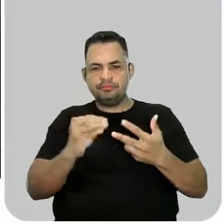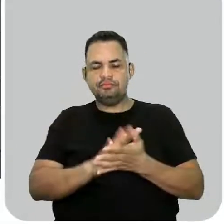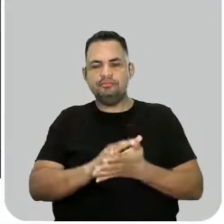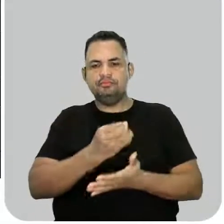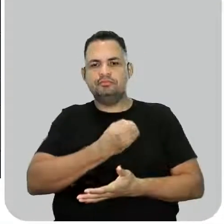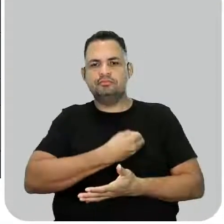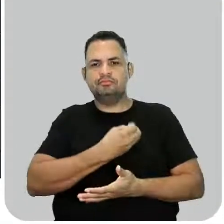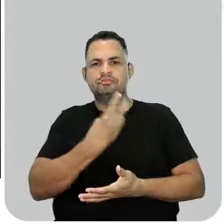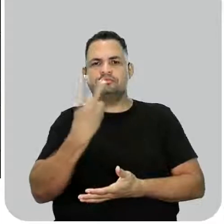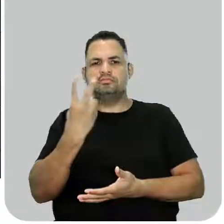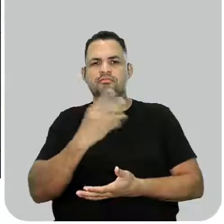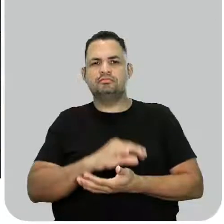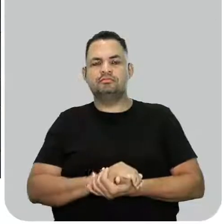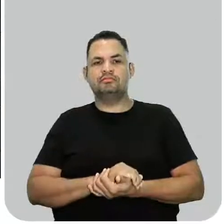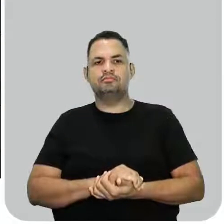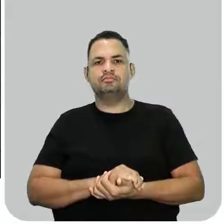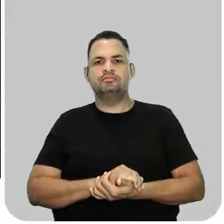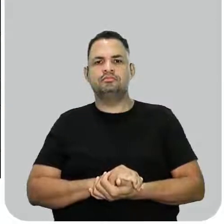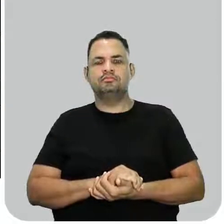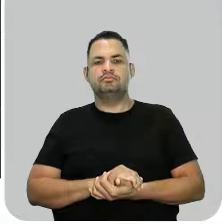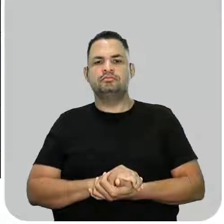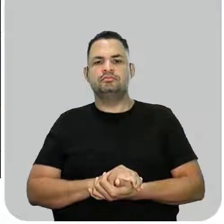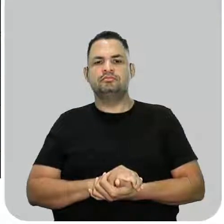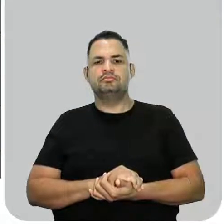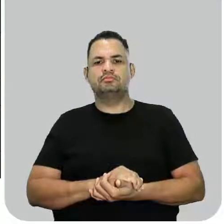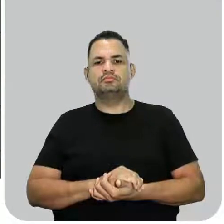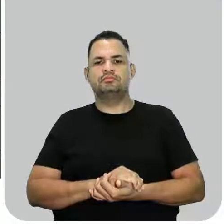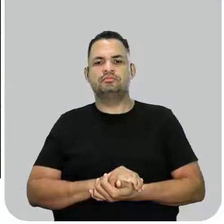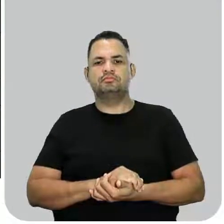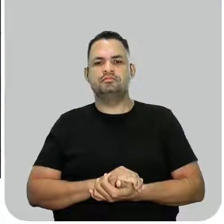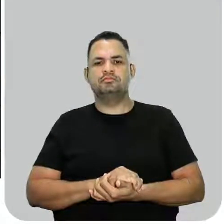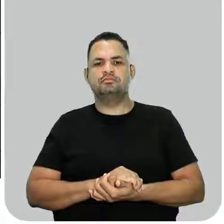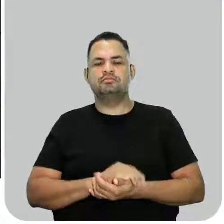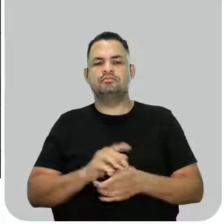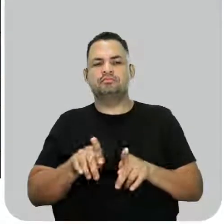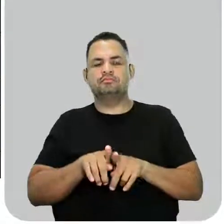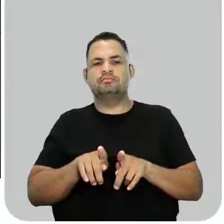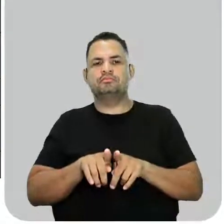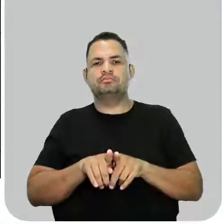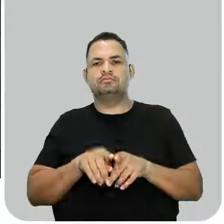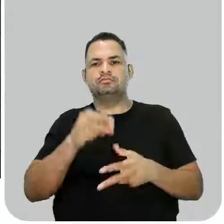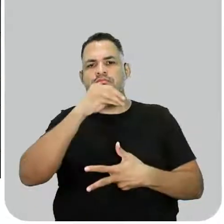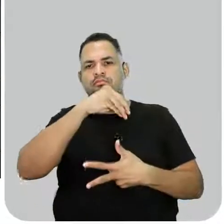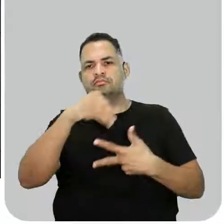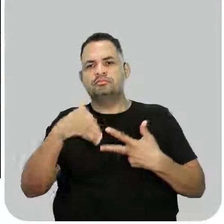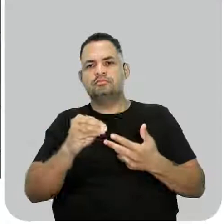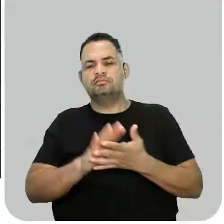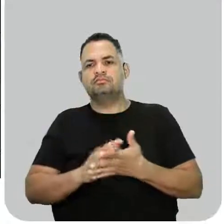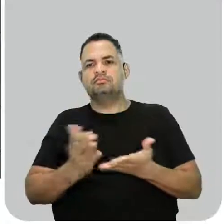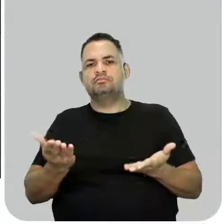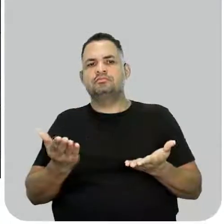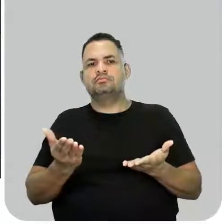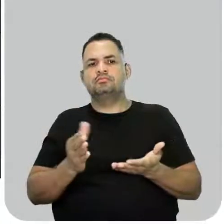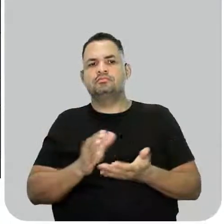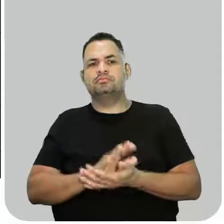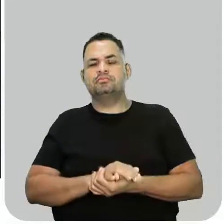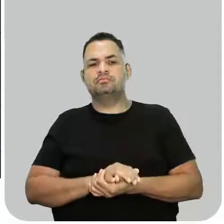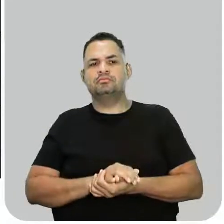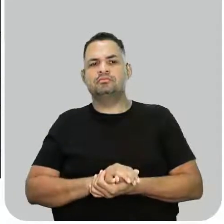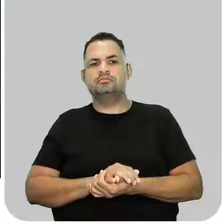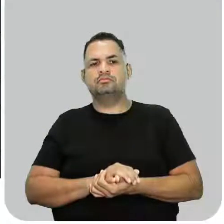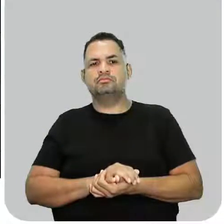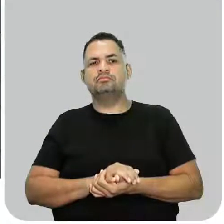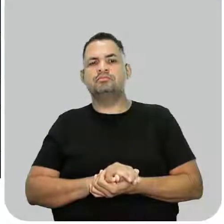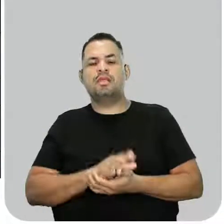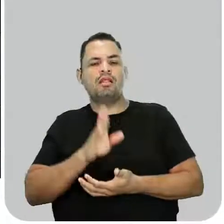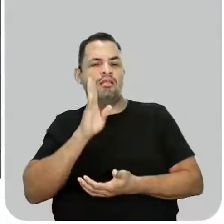questão número 2. Olha só aqui a questão 2, também uma questão que caiu no Enem do ano passado. E ela é uma questão